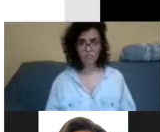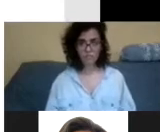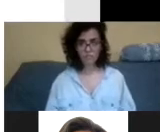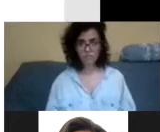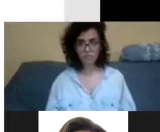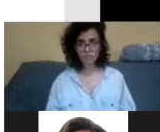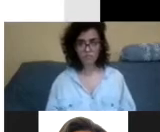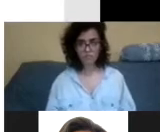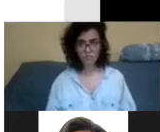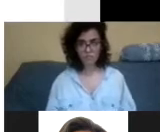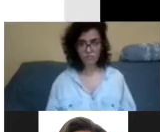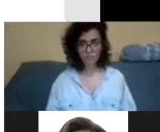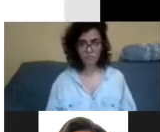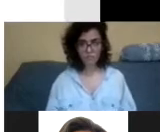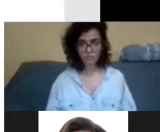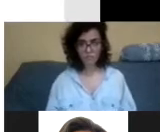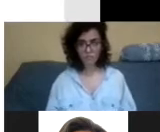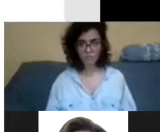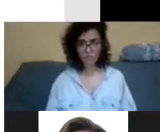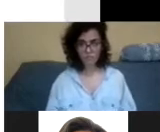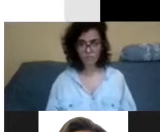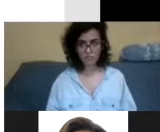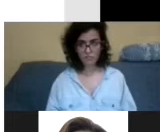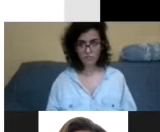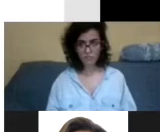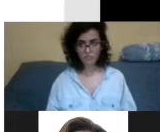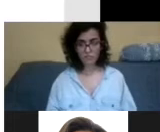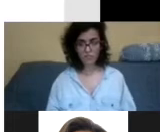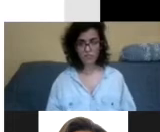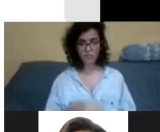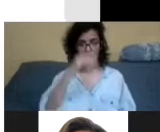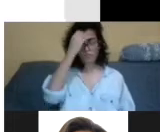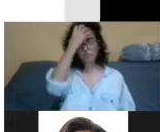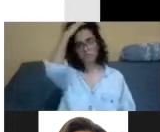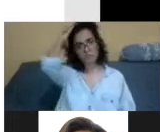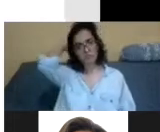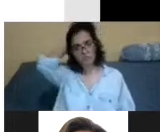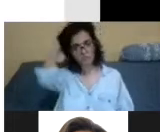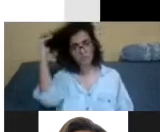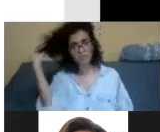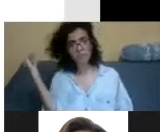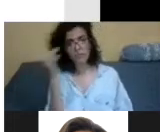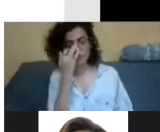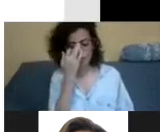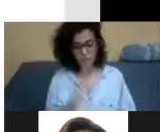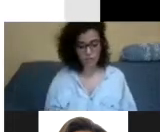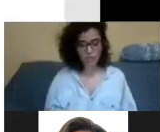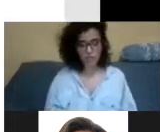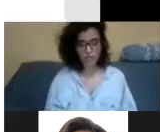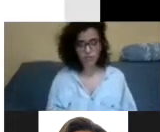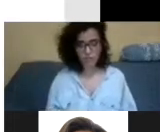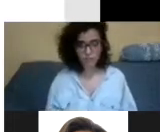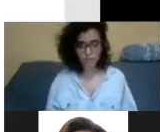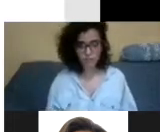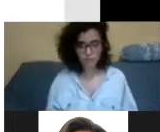espero que vocês sejam arautos, vocês levem essa ideia adiante, porque realmente a gente